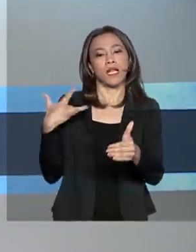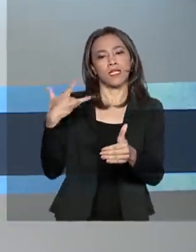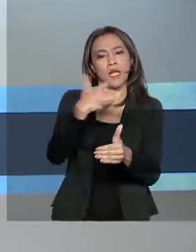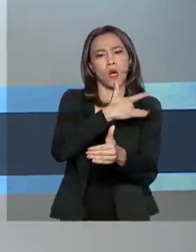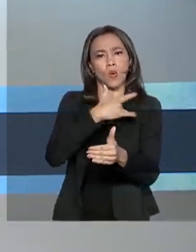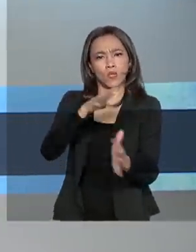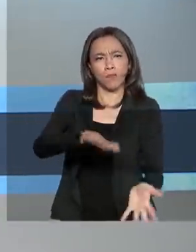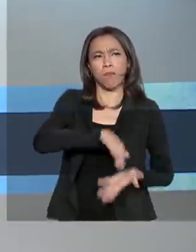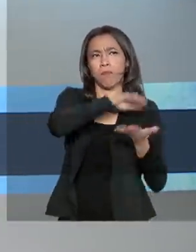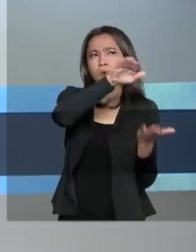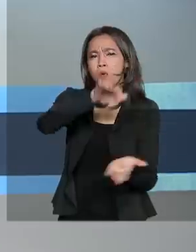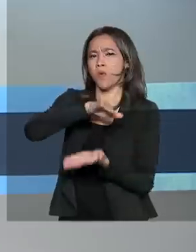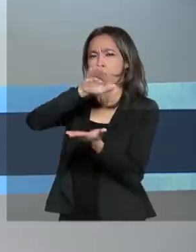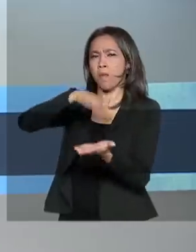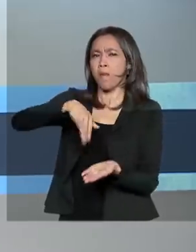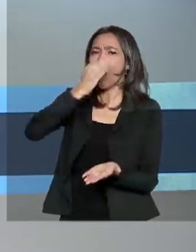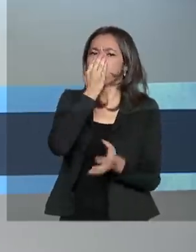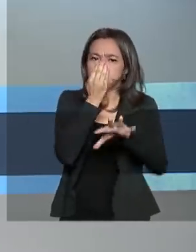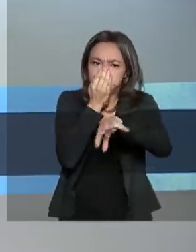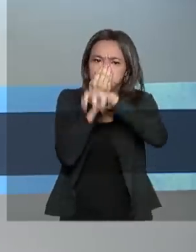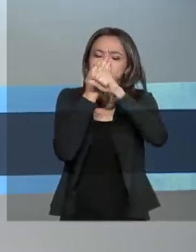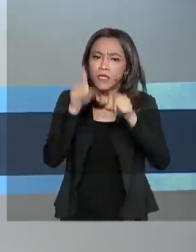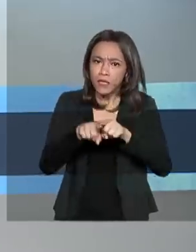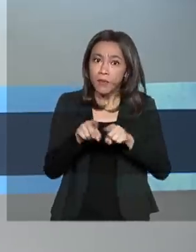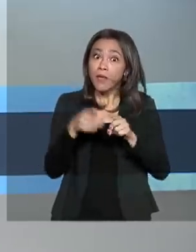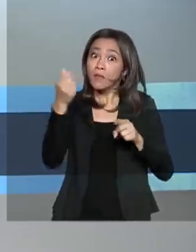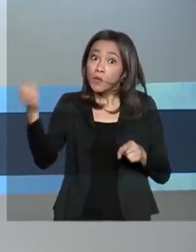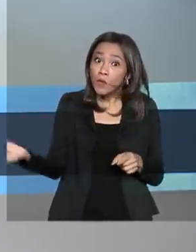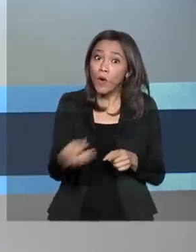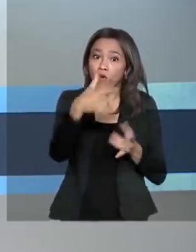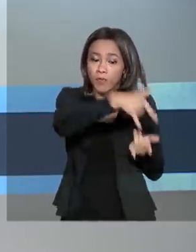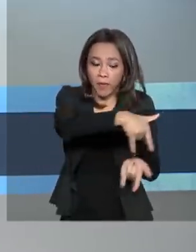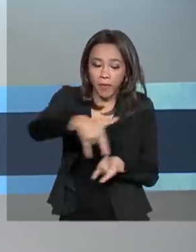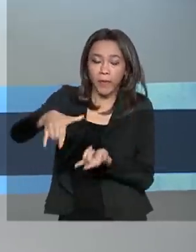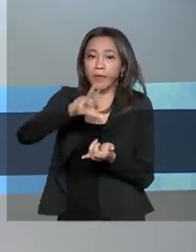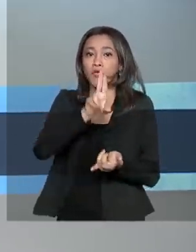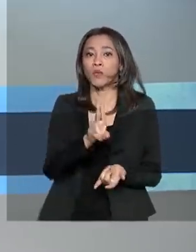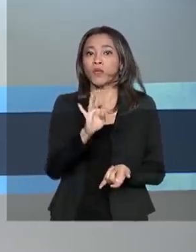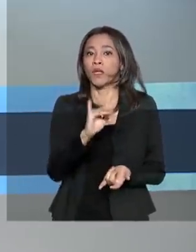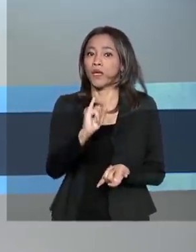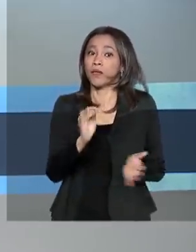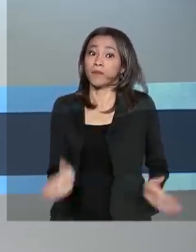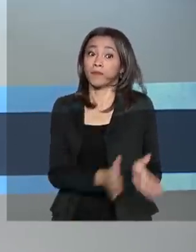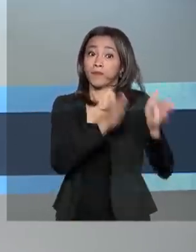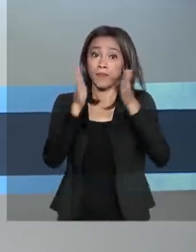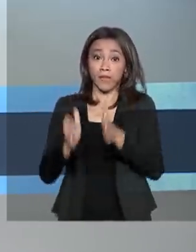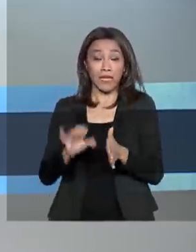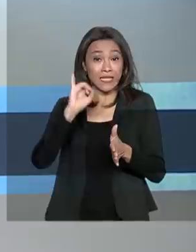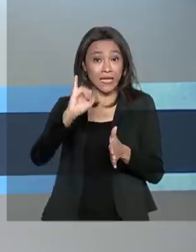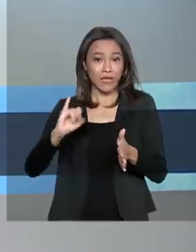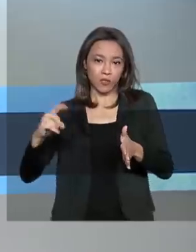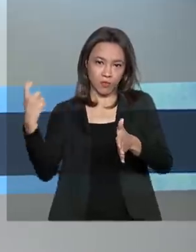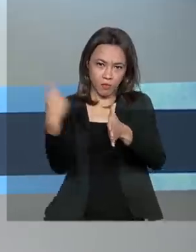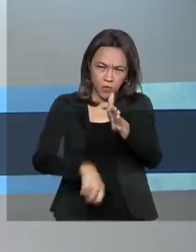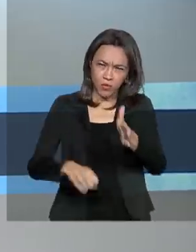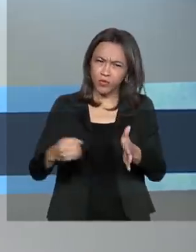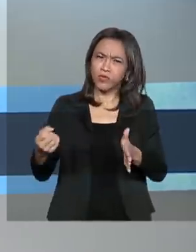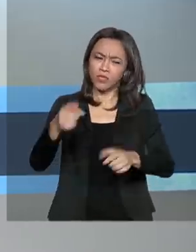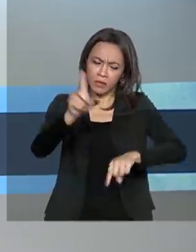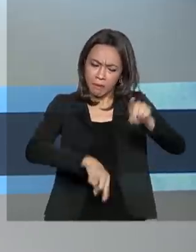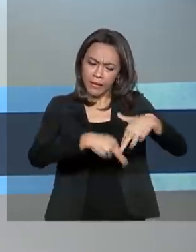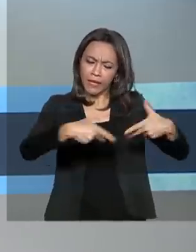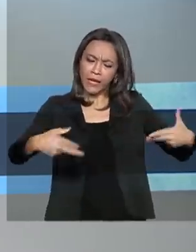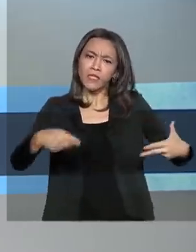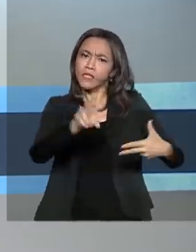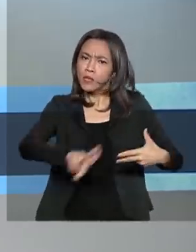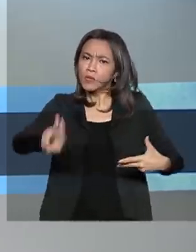mais respiradores e habilita novos leitos de UTI. Governo Federal zera imposto de importação de novos produtos de combate